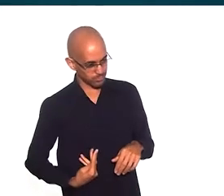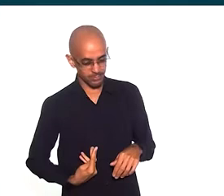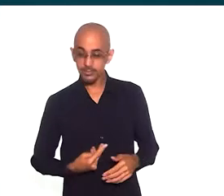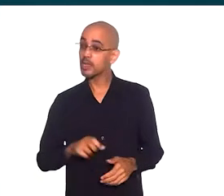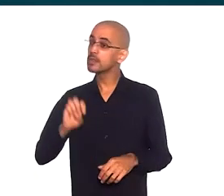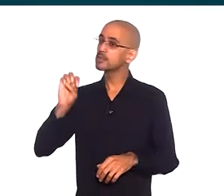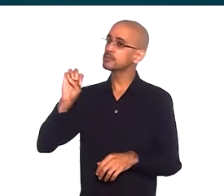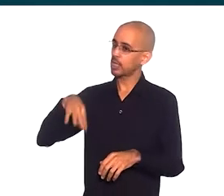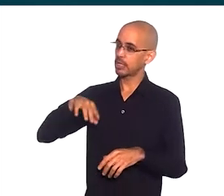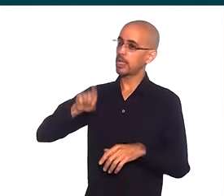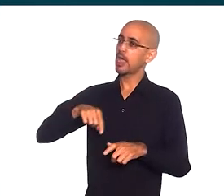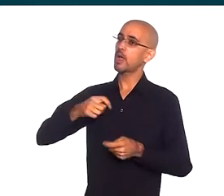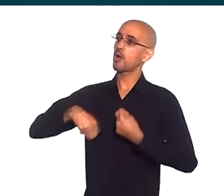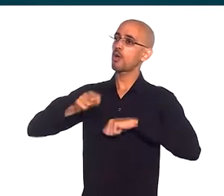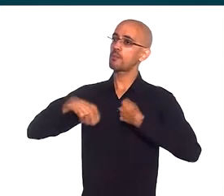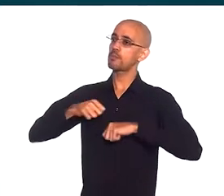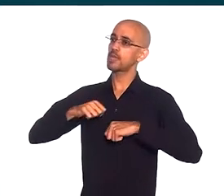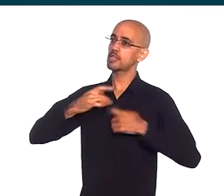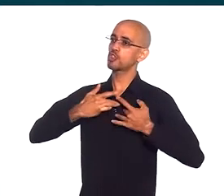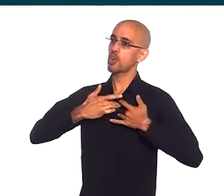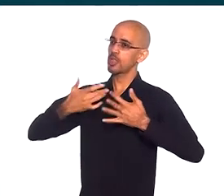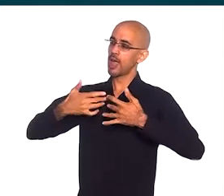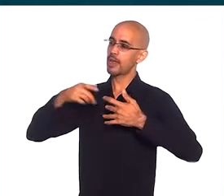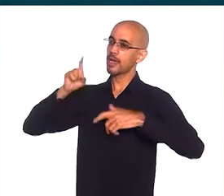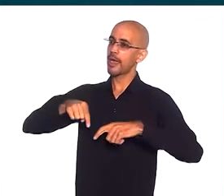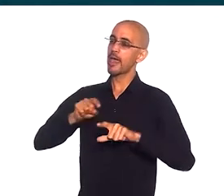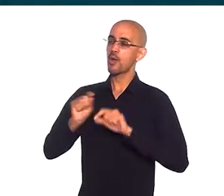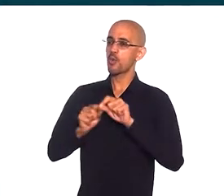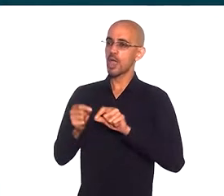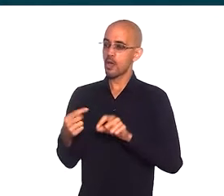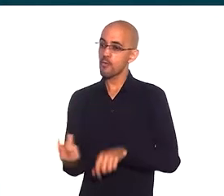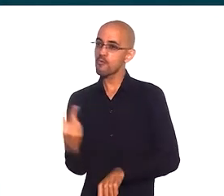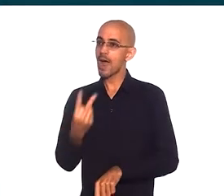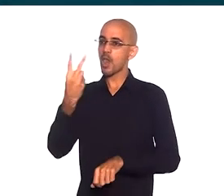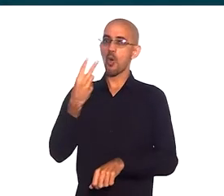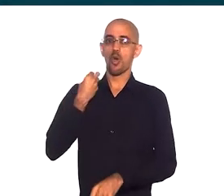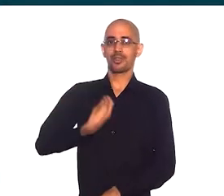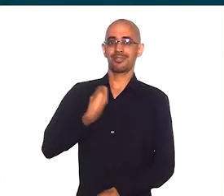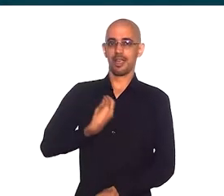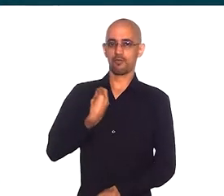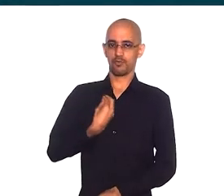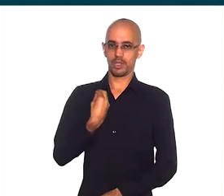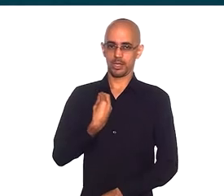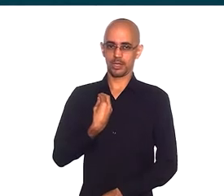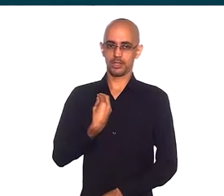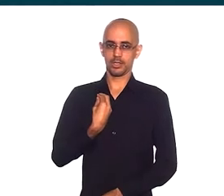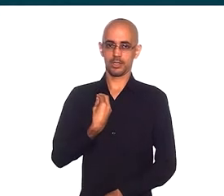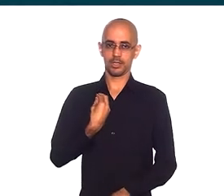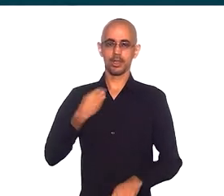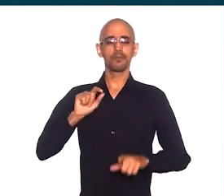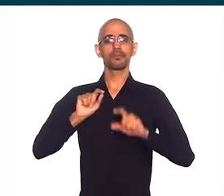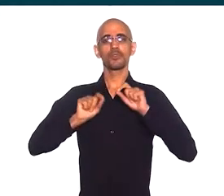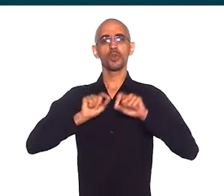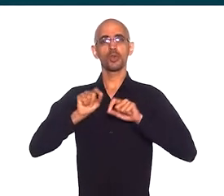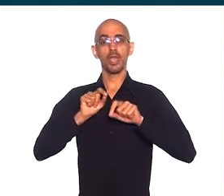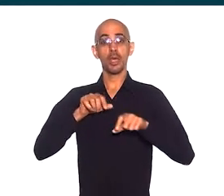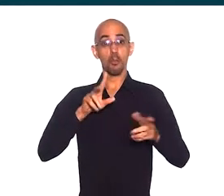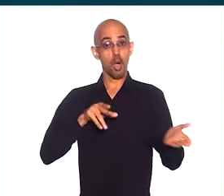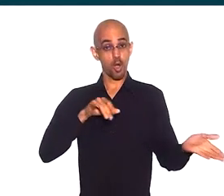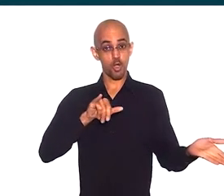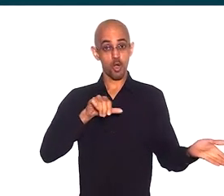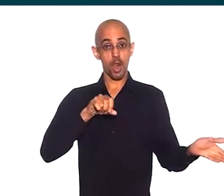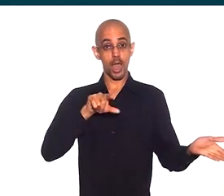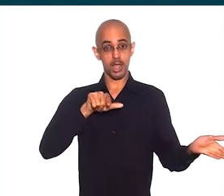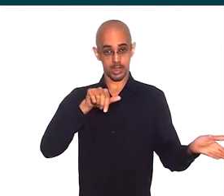Economia solidária traz essa questão da valorização da vida mesmo. Como a Yolanda disse,